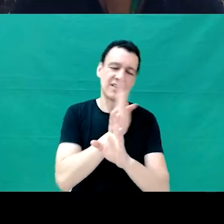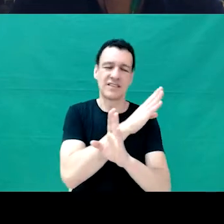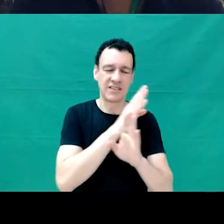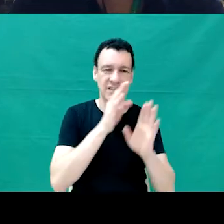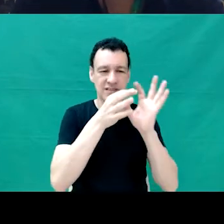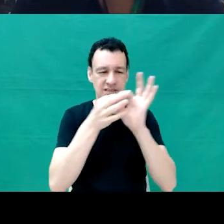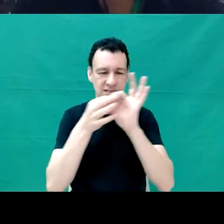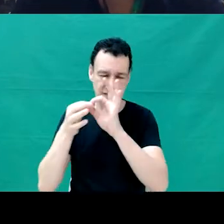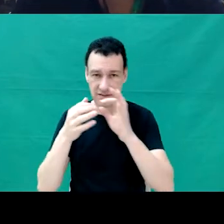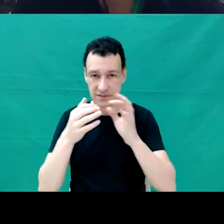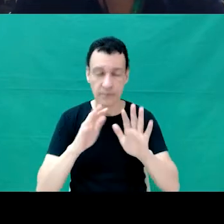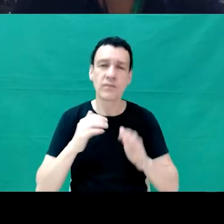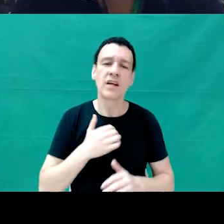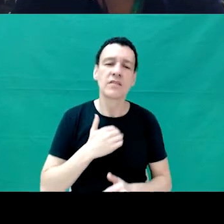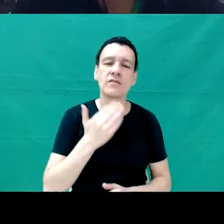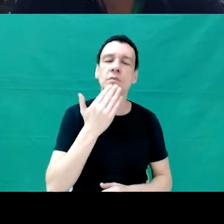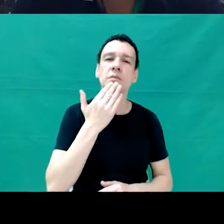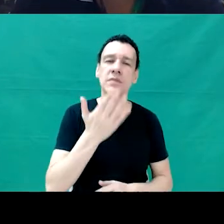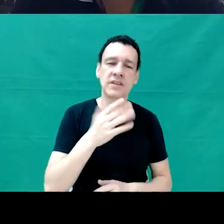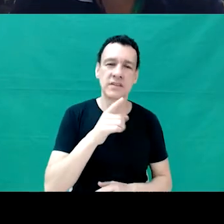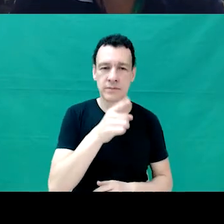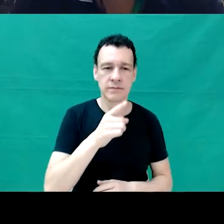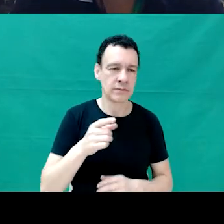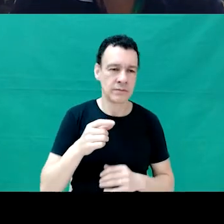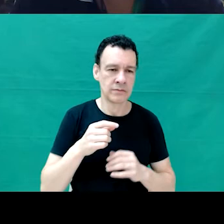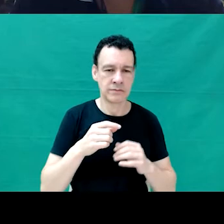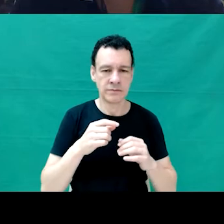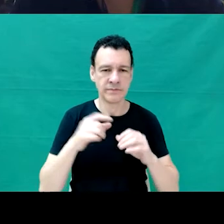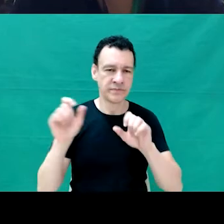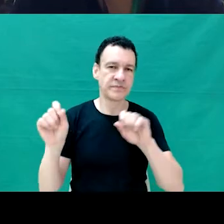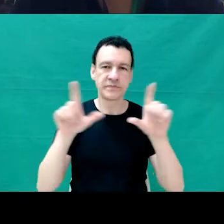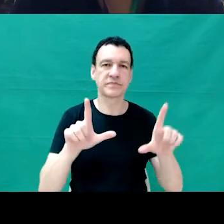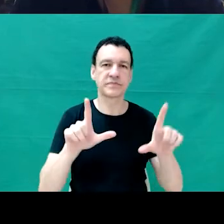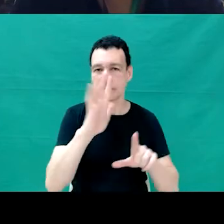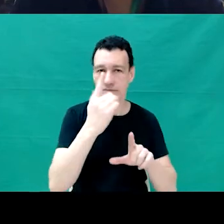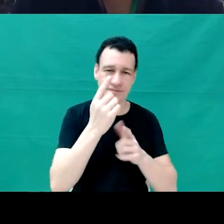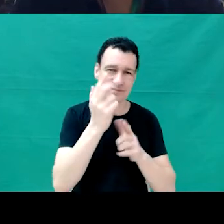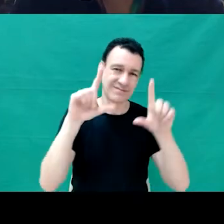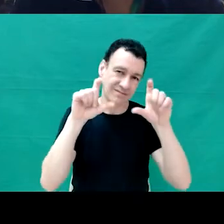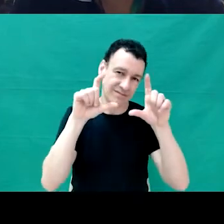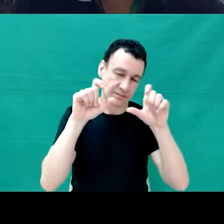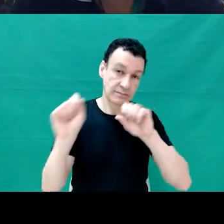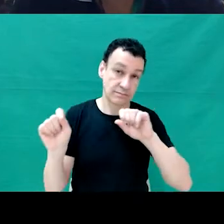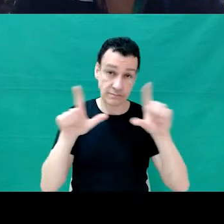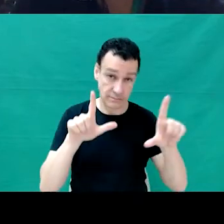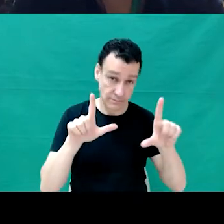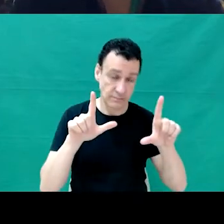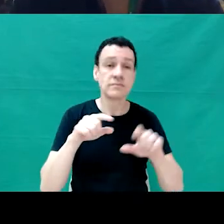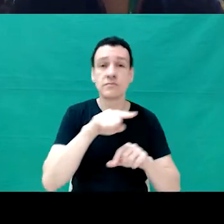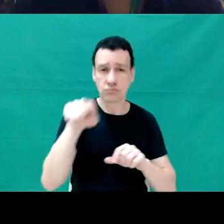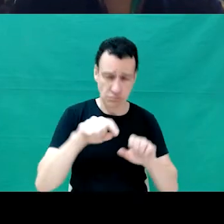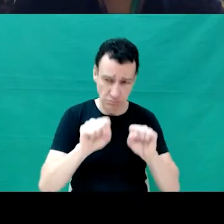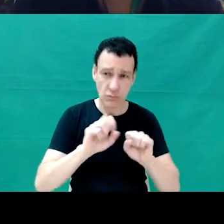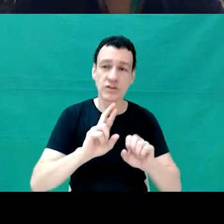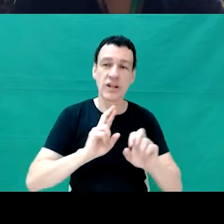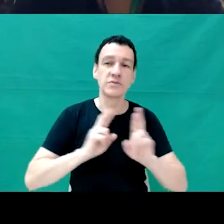pedir para o monitor colocar a sondagem aí. E se vocês puderem responder, do lado